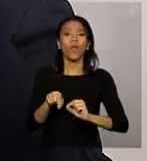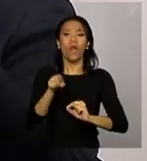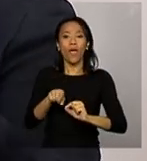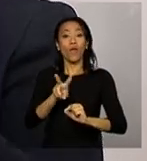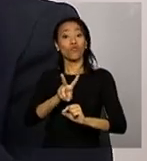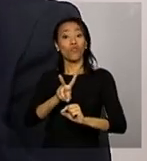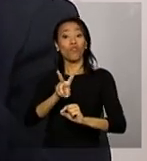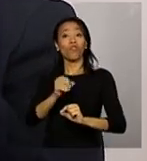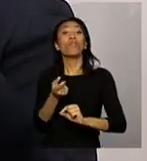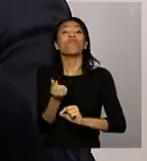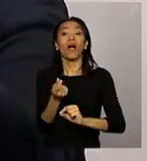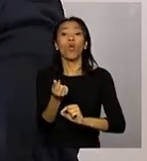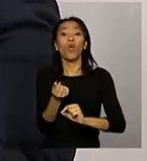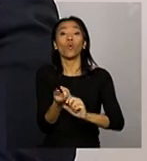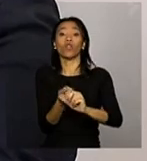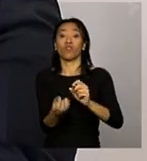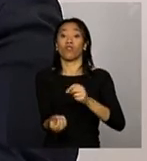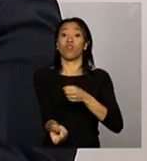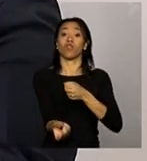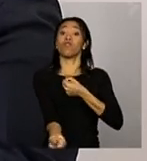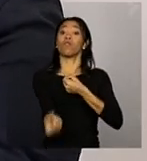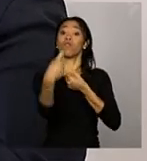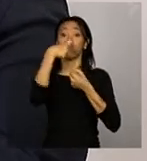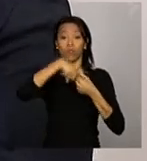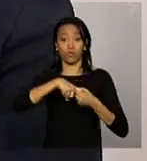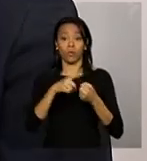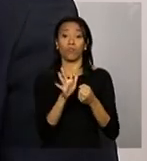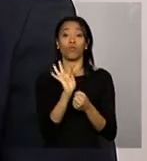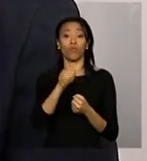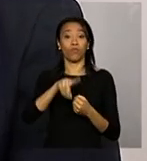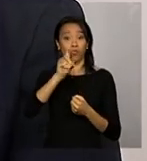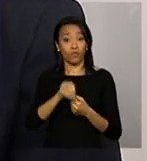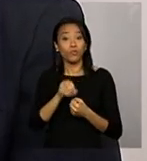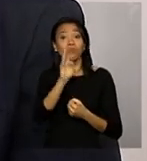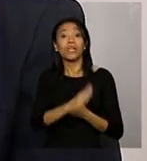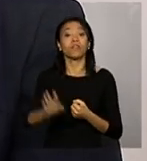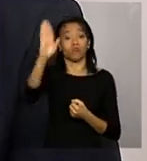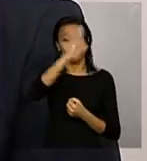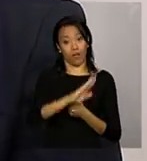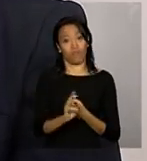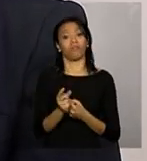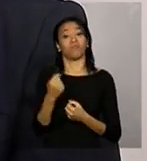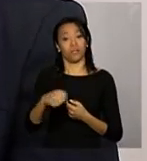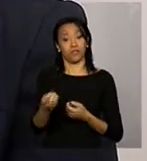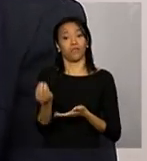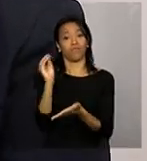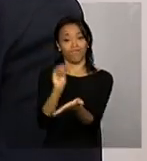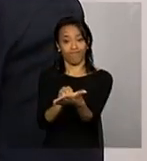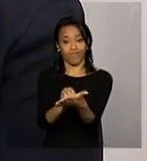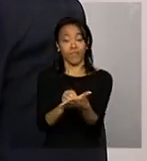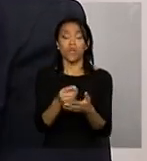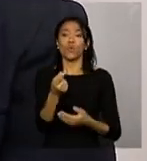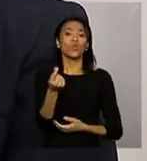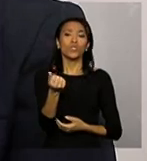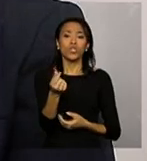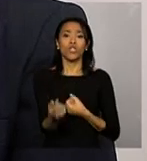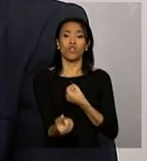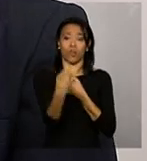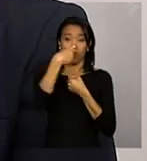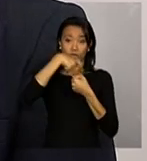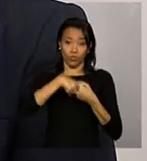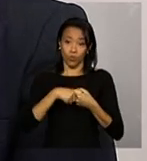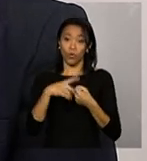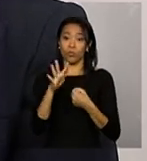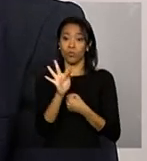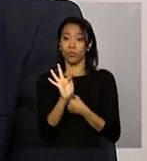devolvidos ao Fundo Nacional de Assistência Social. Aqui eu tenho que fazer um parêntese. Nesse campo dos valores devolvidos ao Fundo Nacional de